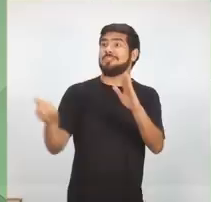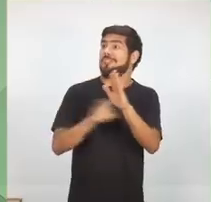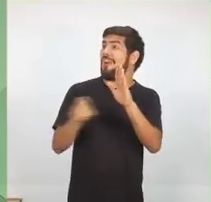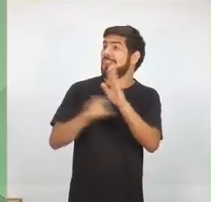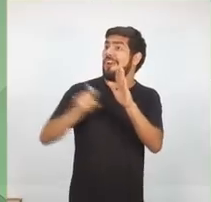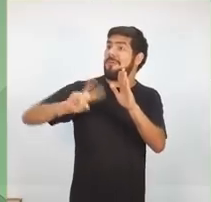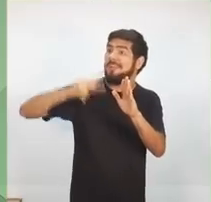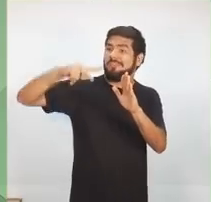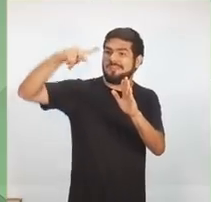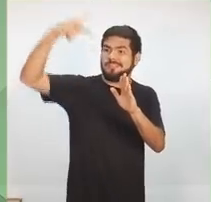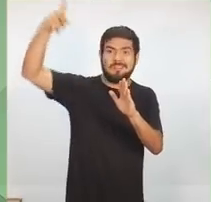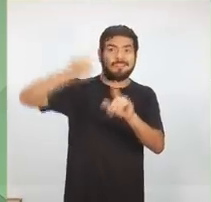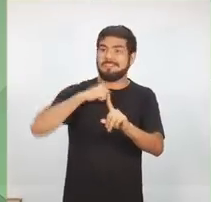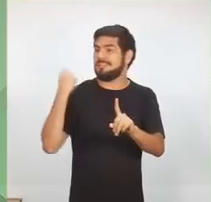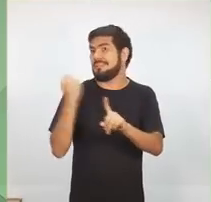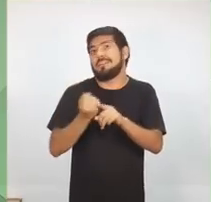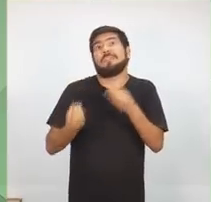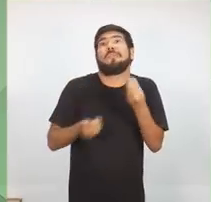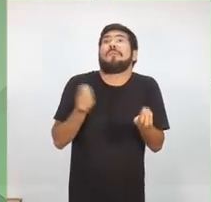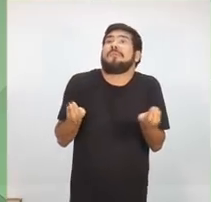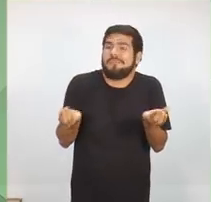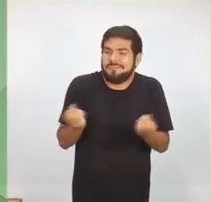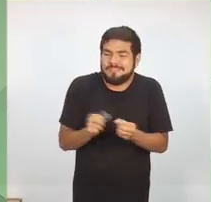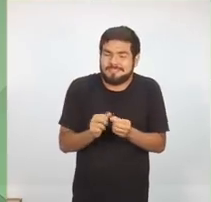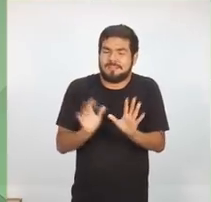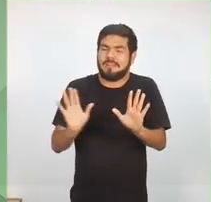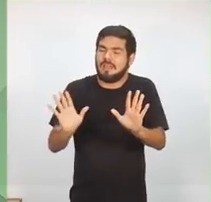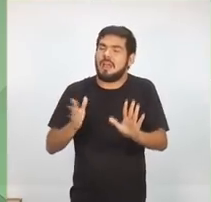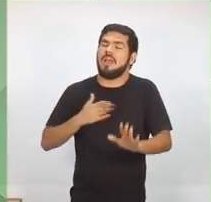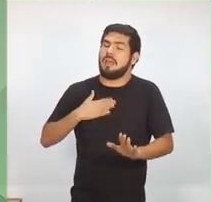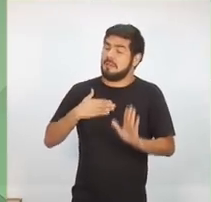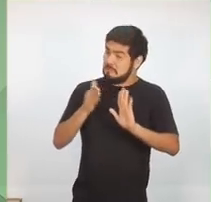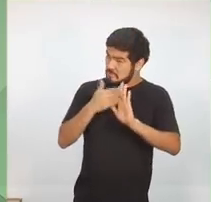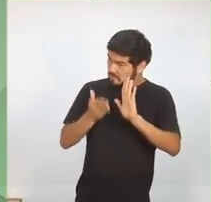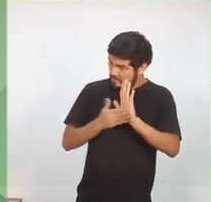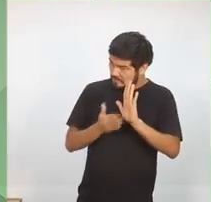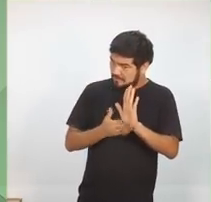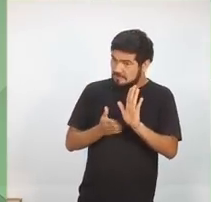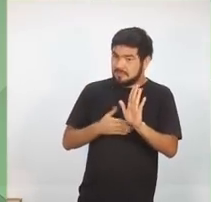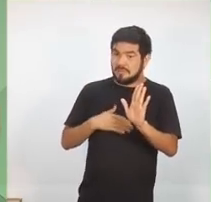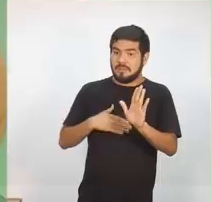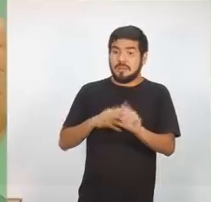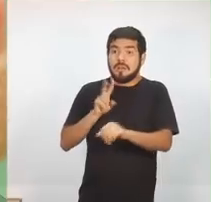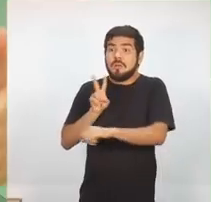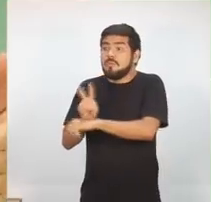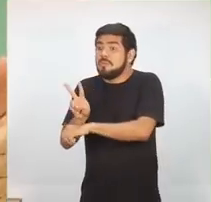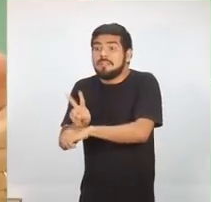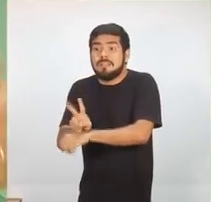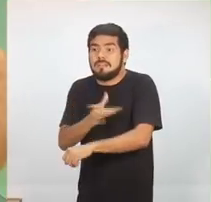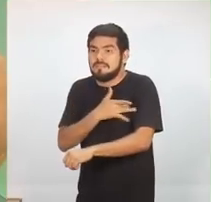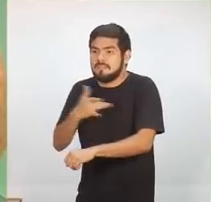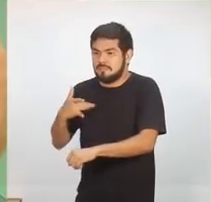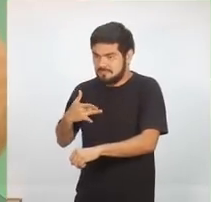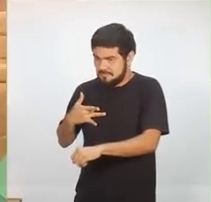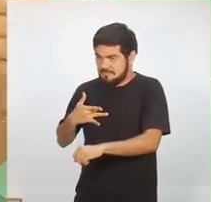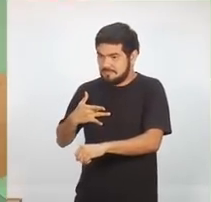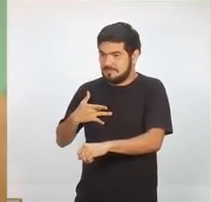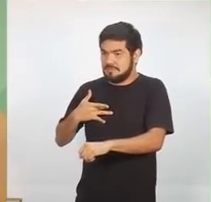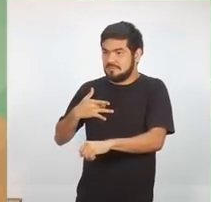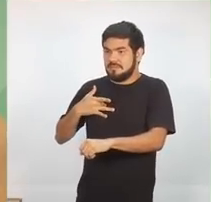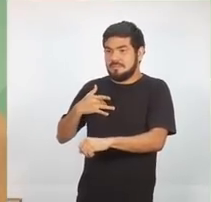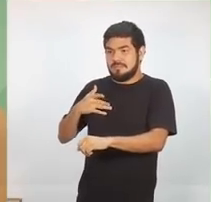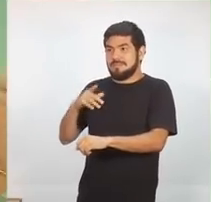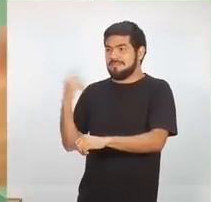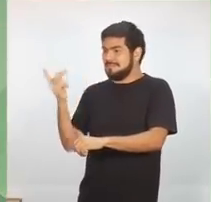no seio da nossa sociedade. E como é que nós vamos fazer isso? Nós vamos fazer isso prestando assistência à saúde, ao agravo